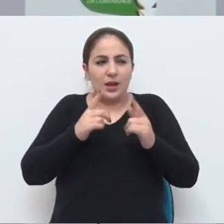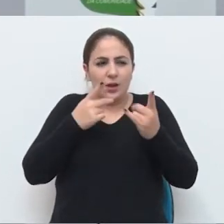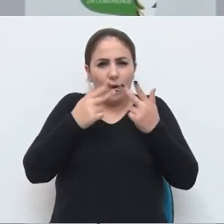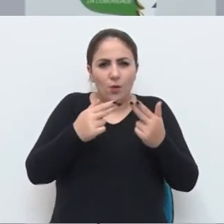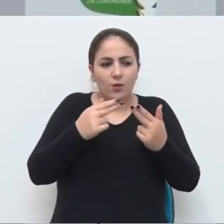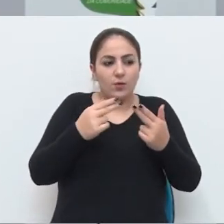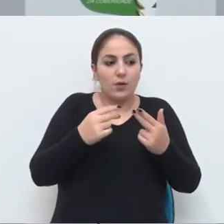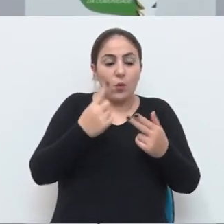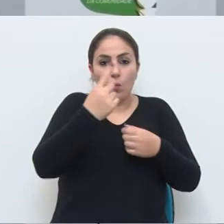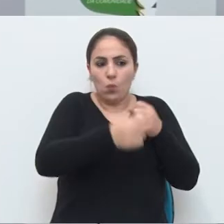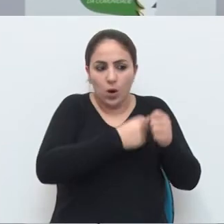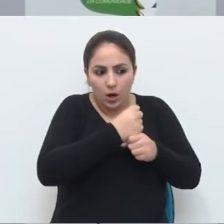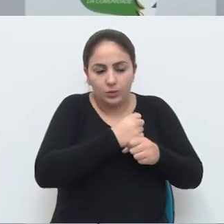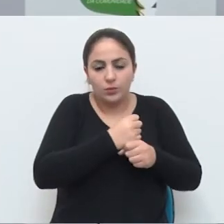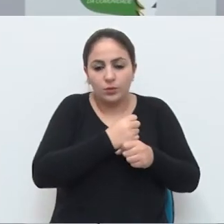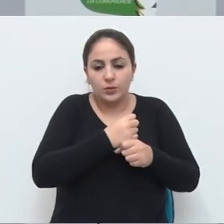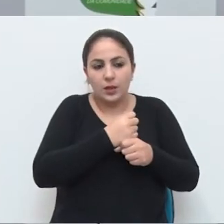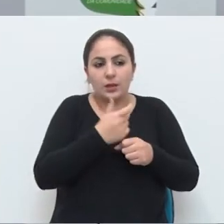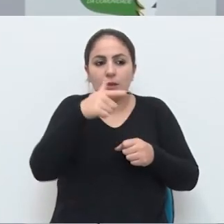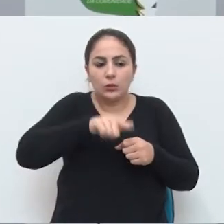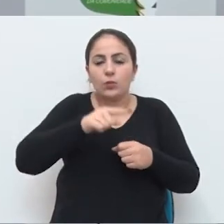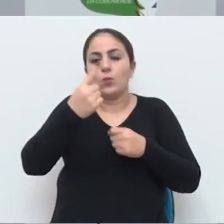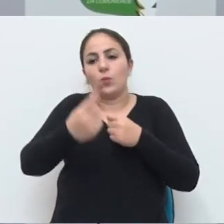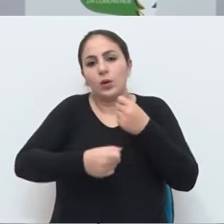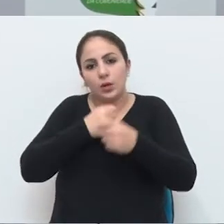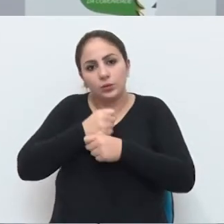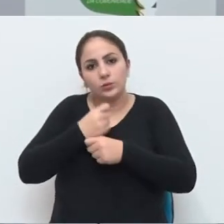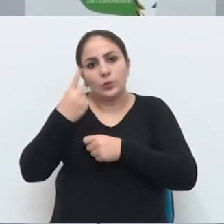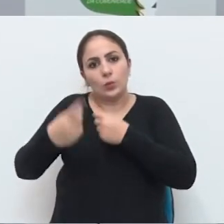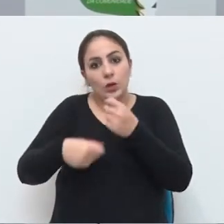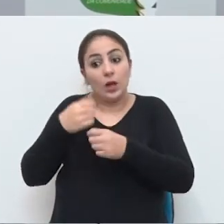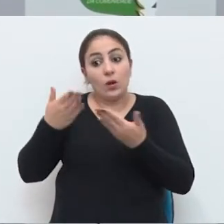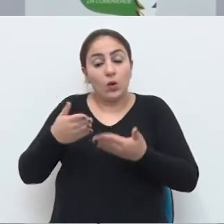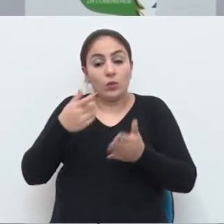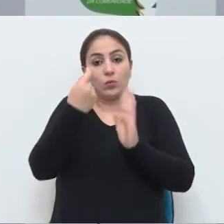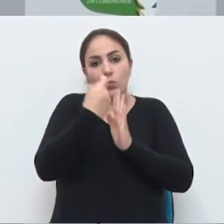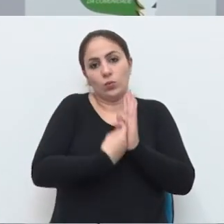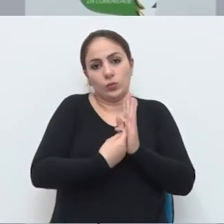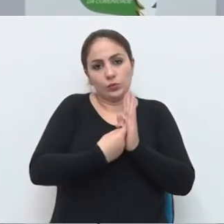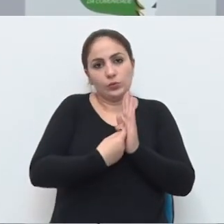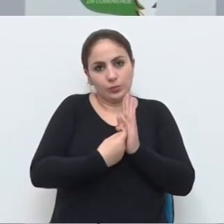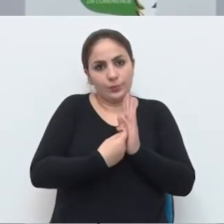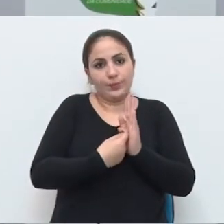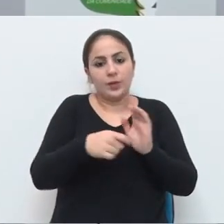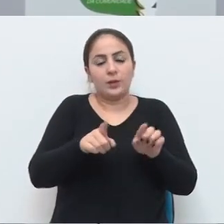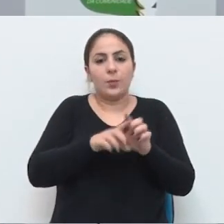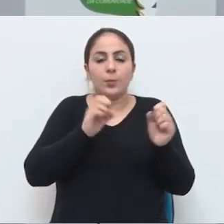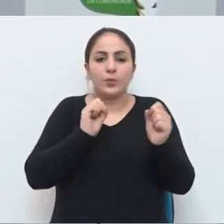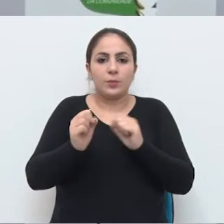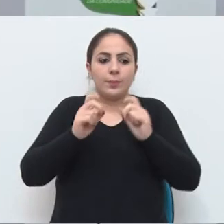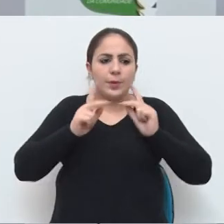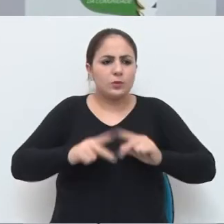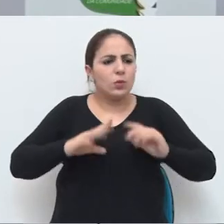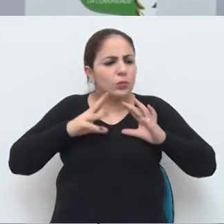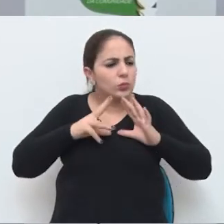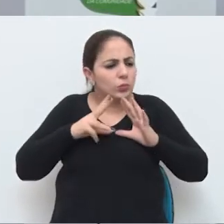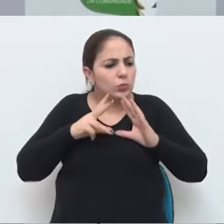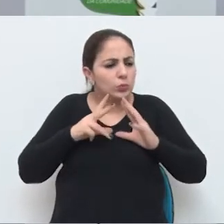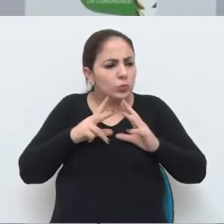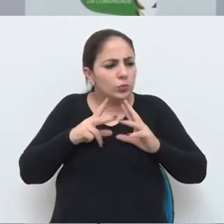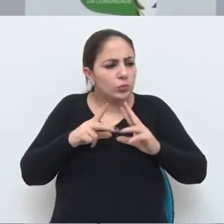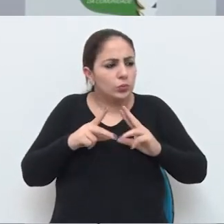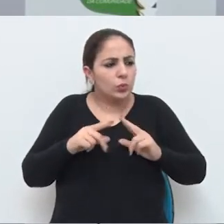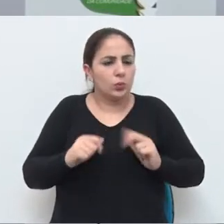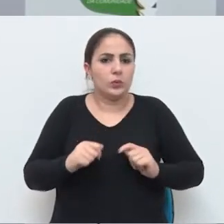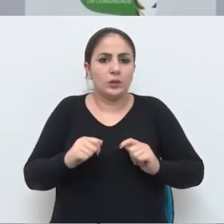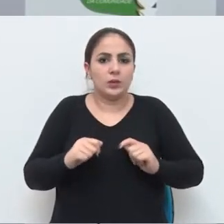era válido por um ano, renovável por mais um ano, passará a ser um concurso público e possibilitará às pessoas todas aquelas